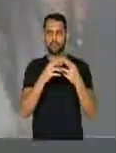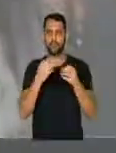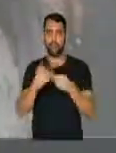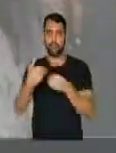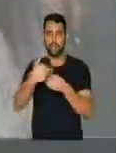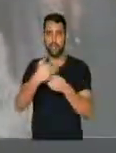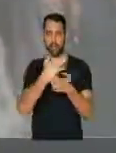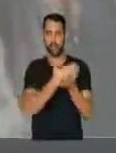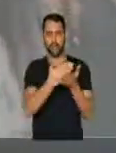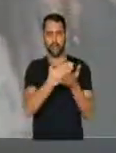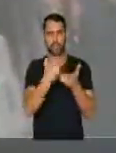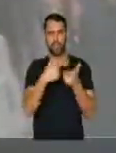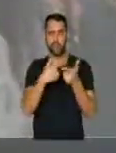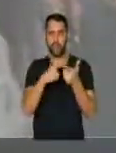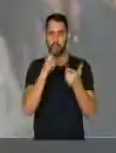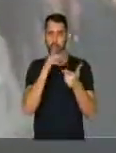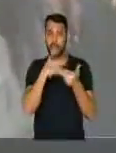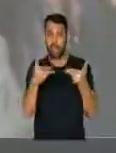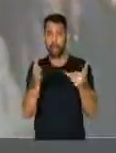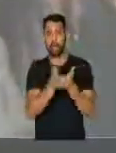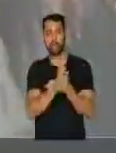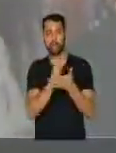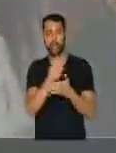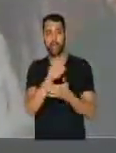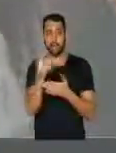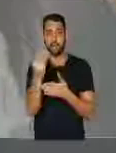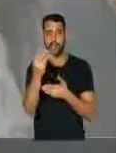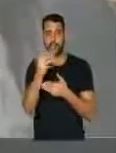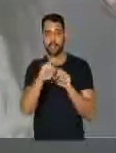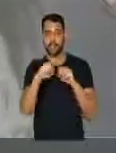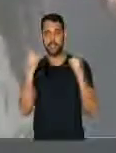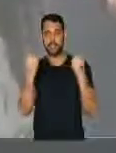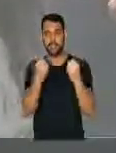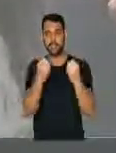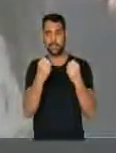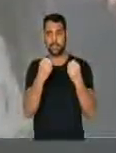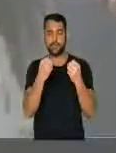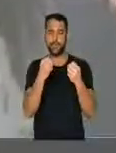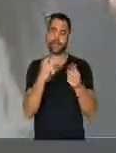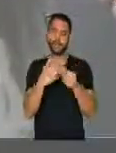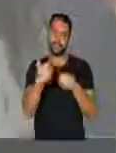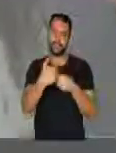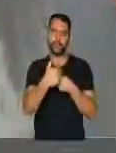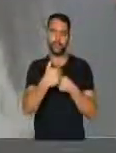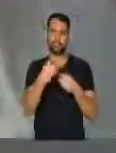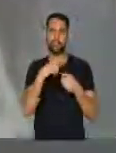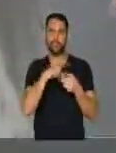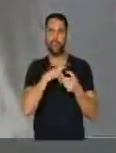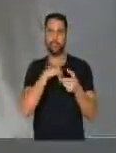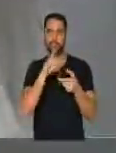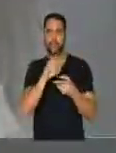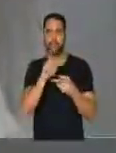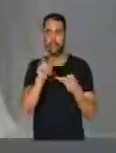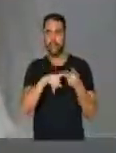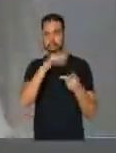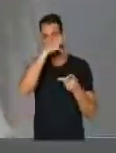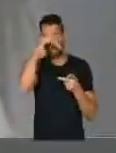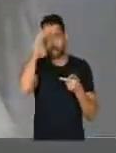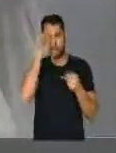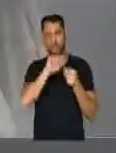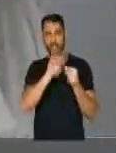hídricos desde março deste ano. Colatina será a terceira cidade a receber o evento, depois de Campinas e Manaus.